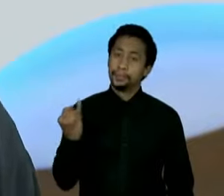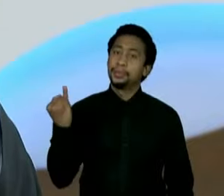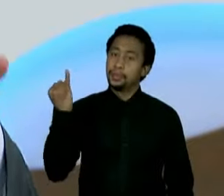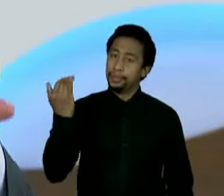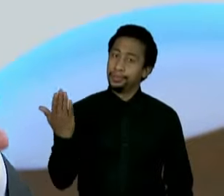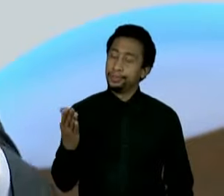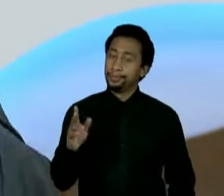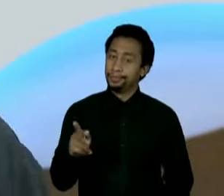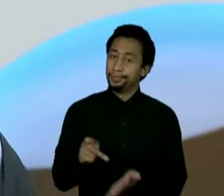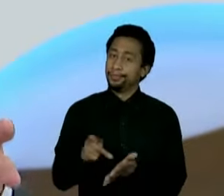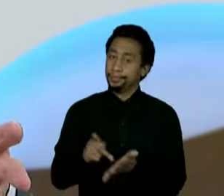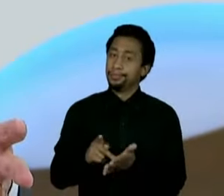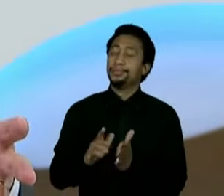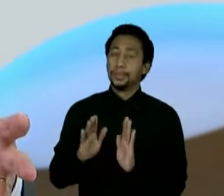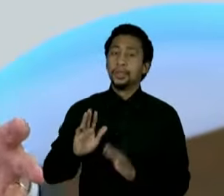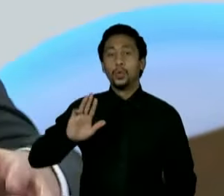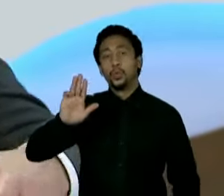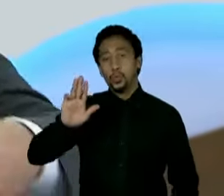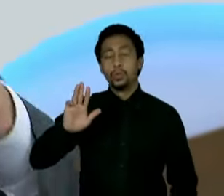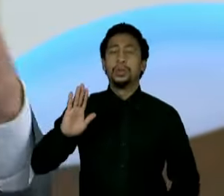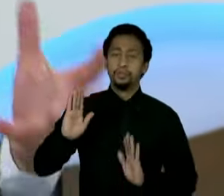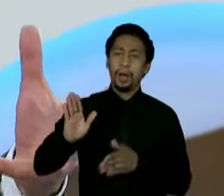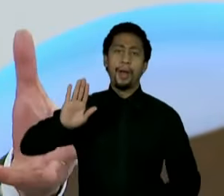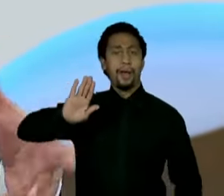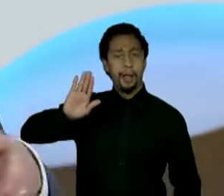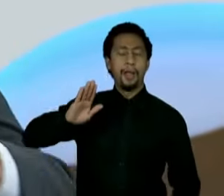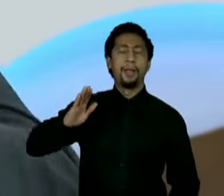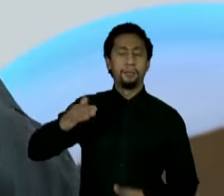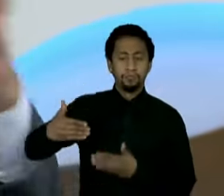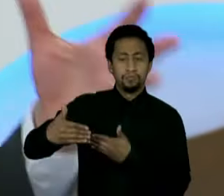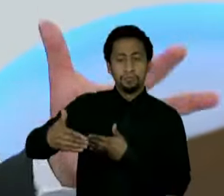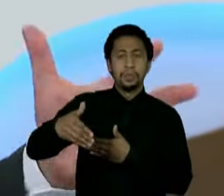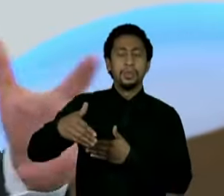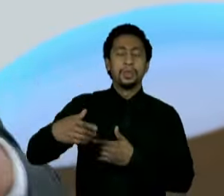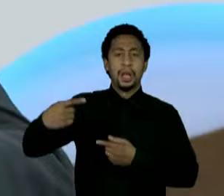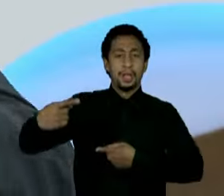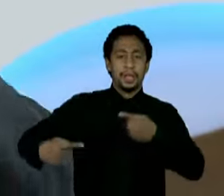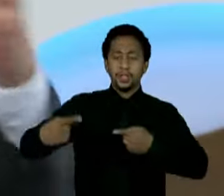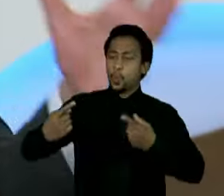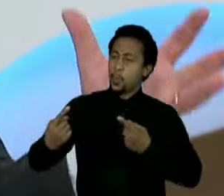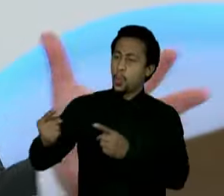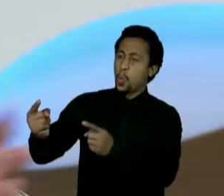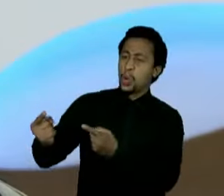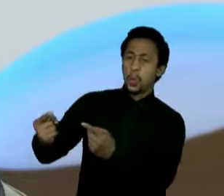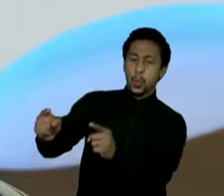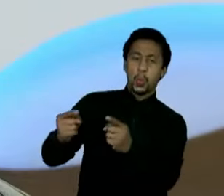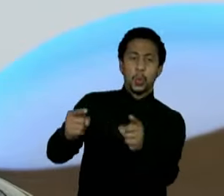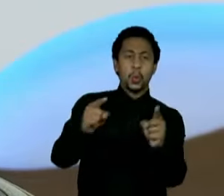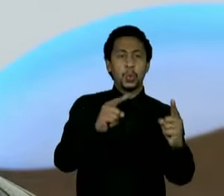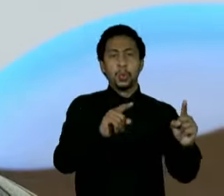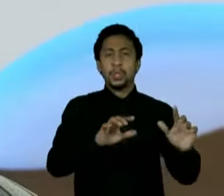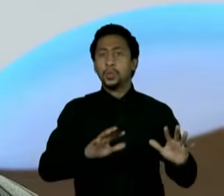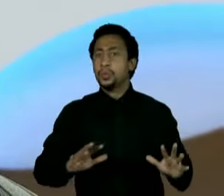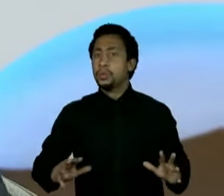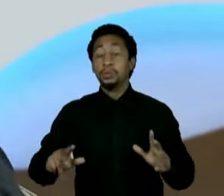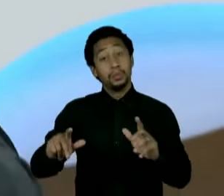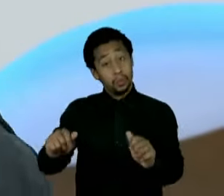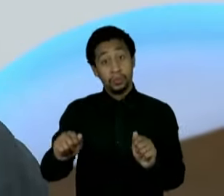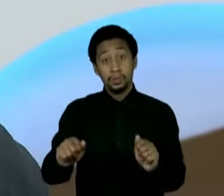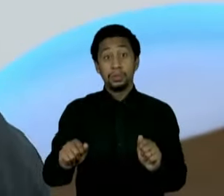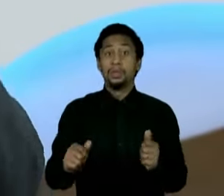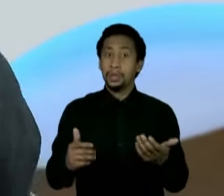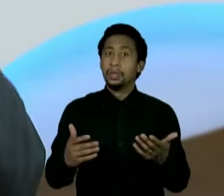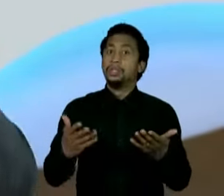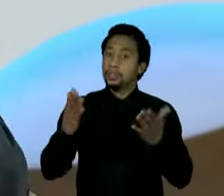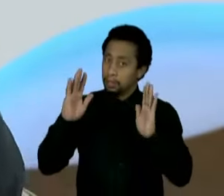ele disputou várias eleições e, muitas vezes, contra todo mundo, contra as pessoas, né? E todos falam, olha,